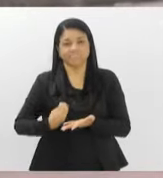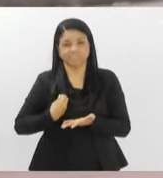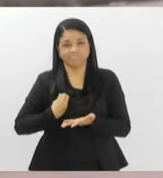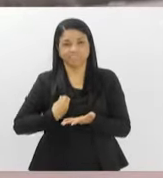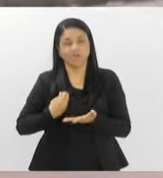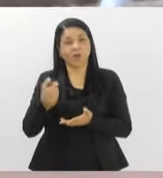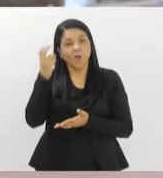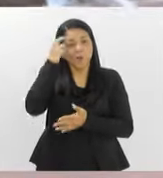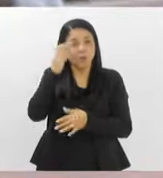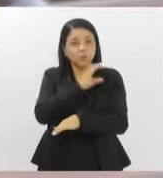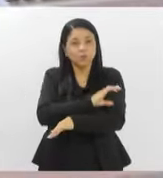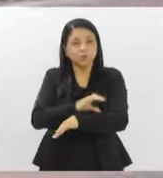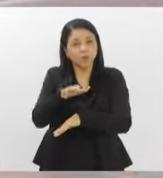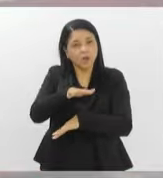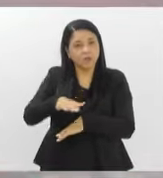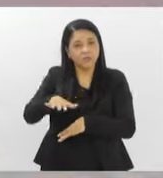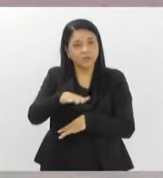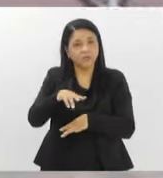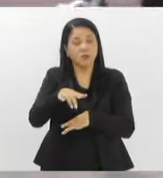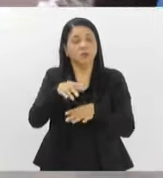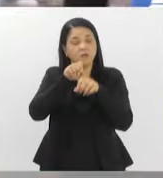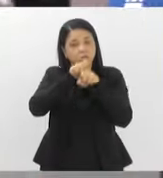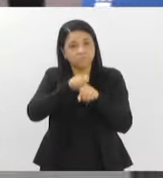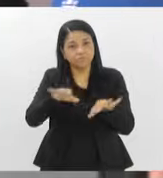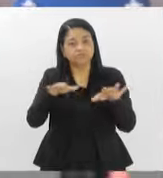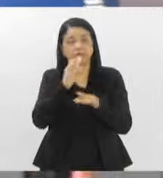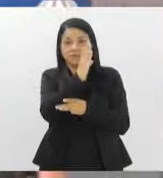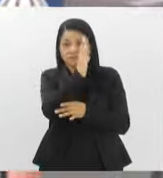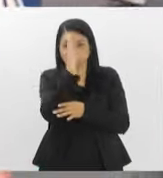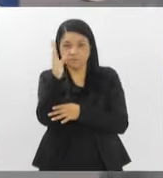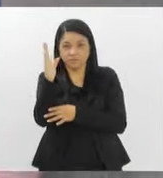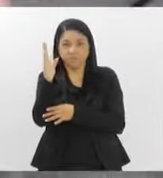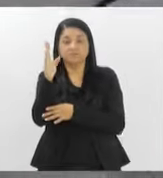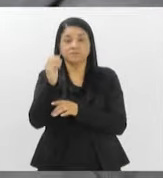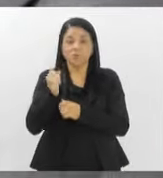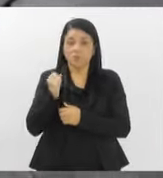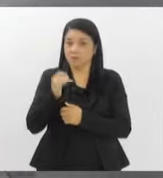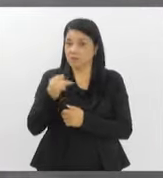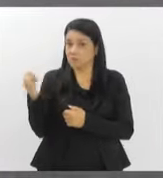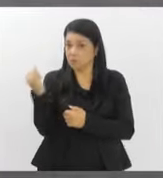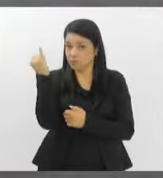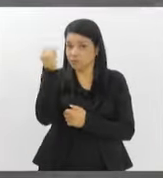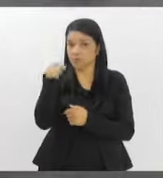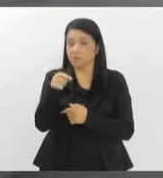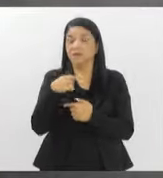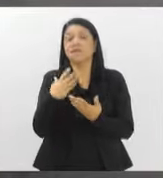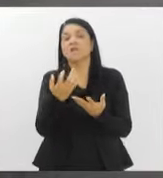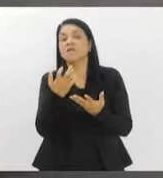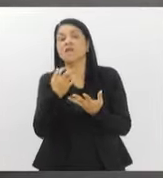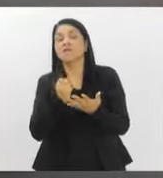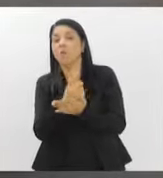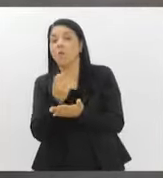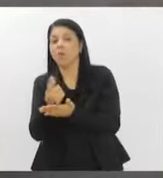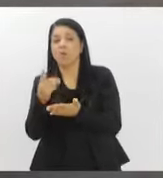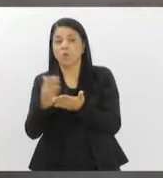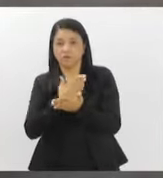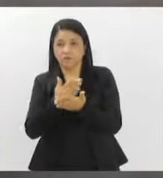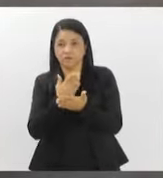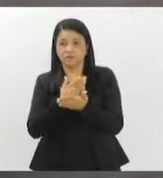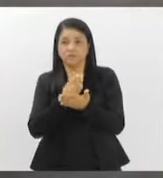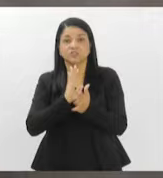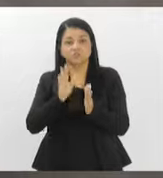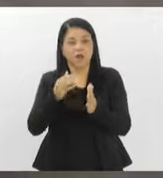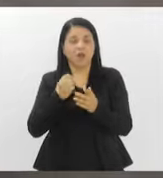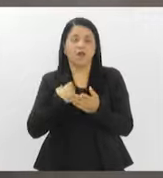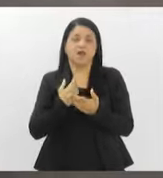região. Será, como ele disse anteriormente, será distribuído para várias bibliotecas, uma ação muito importante. E quem quiser adquirir esse livro, como é que faz? Então, o livro está nas melhores